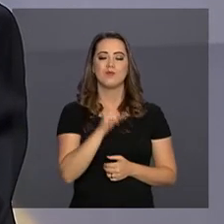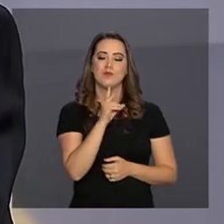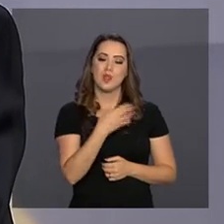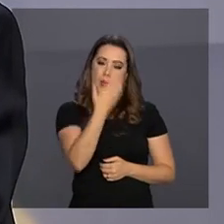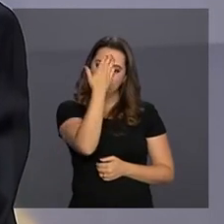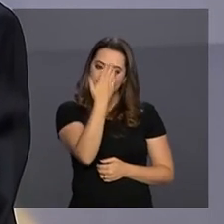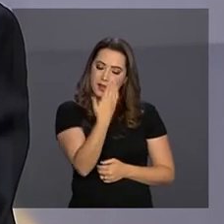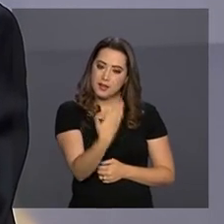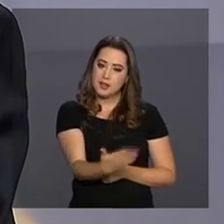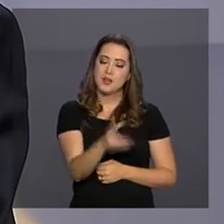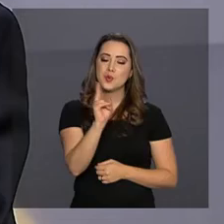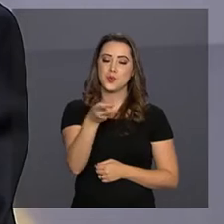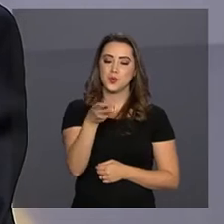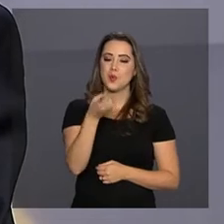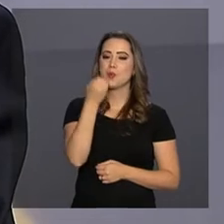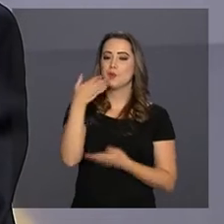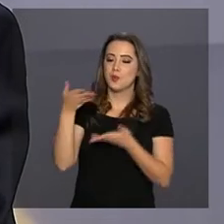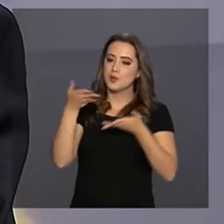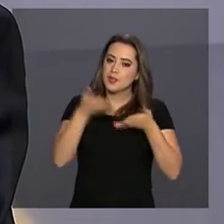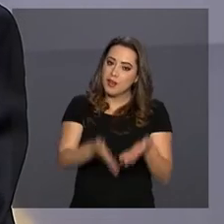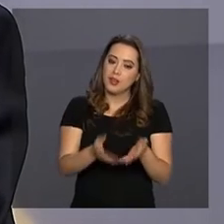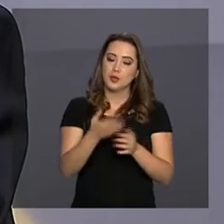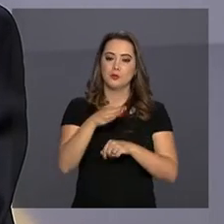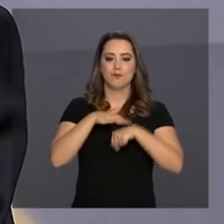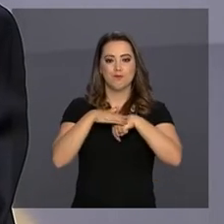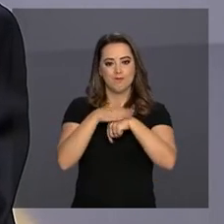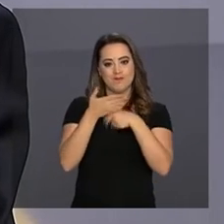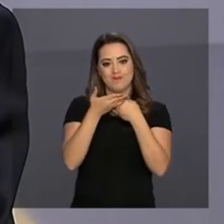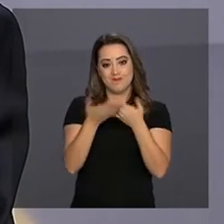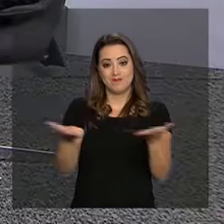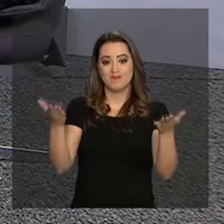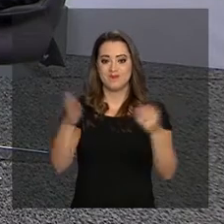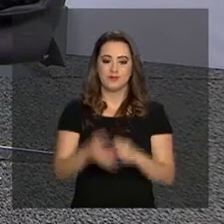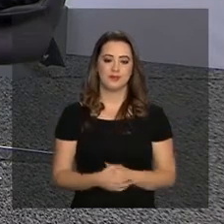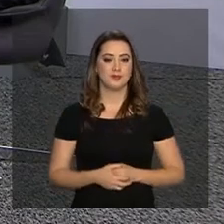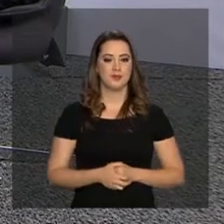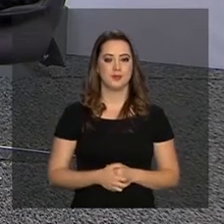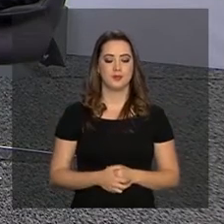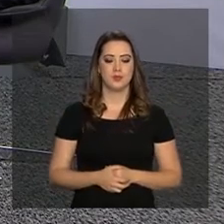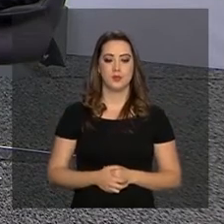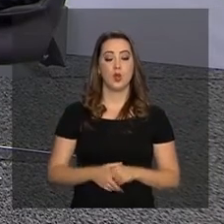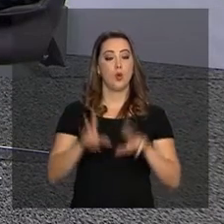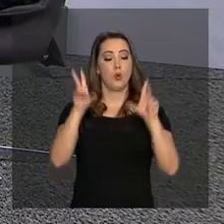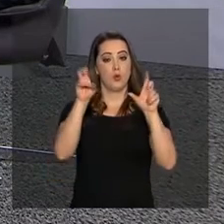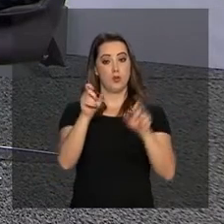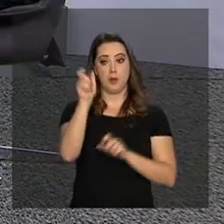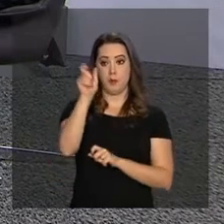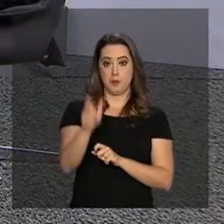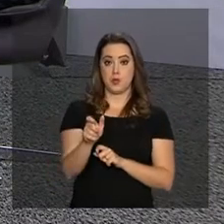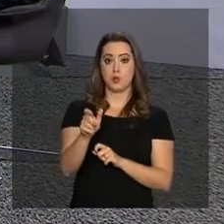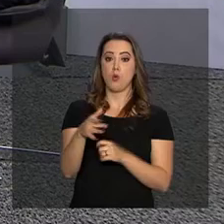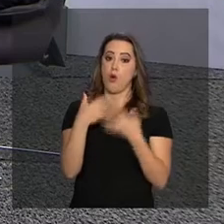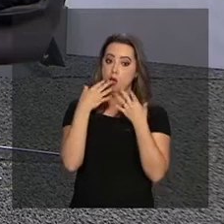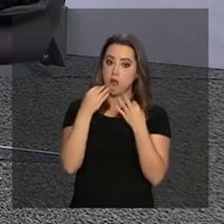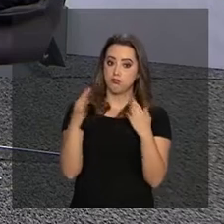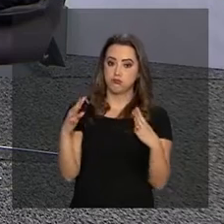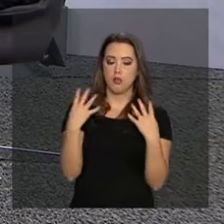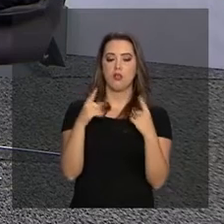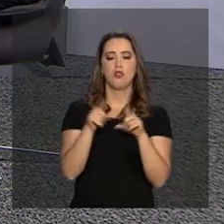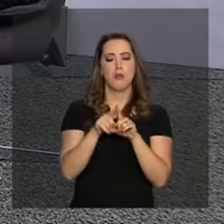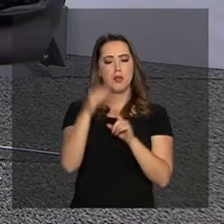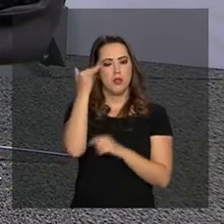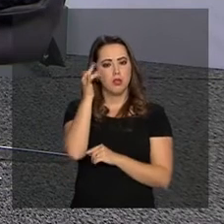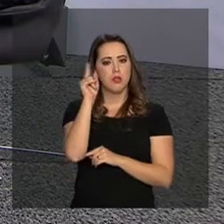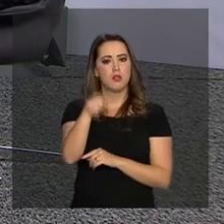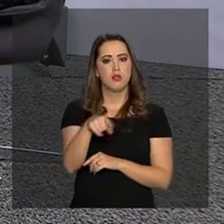satisfação vir aqui à NBR e conversar com vocês. Um tema, para o telespectador também entender, um tema relevante, o Foro